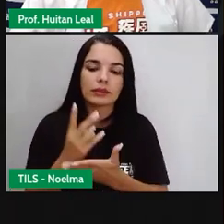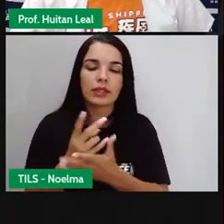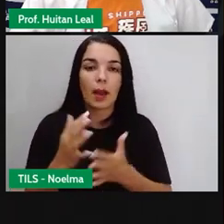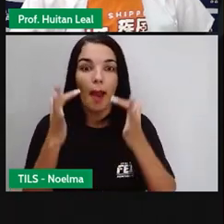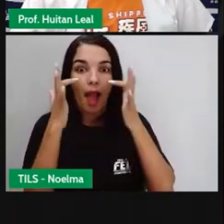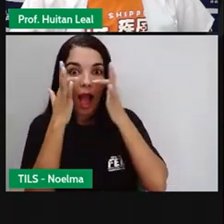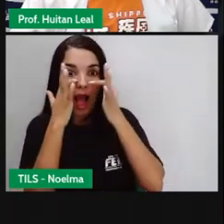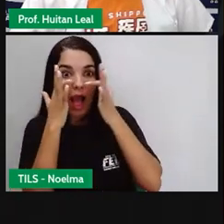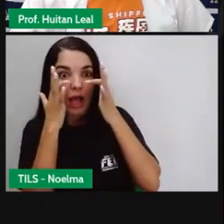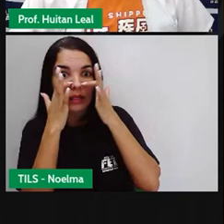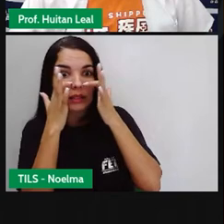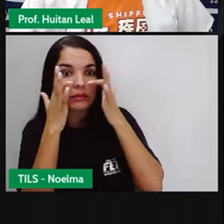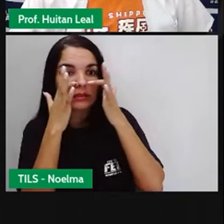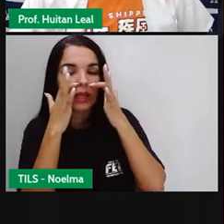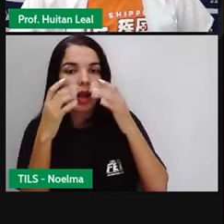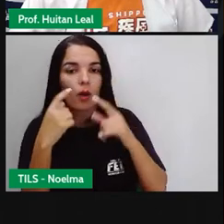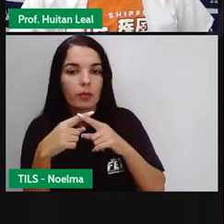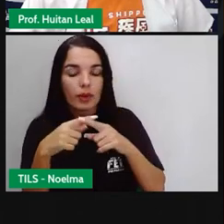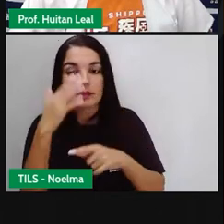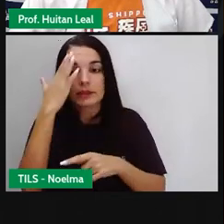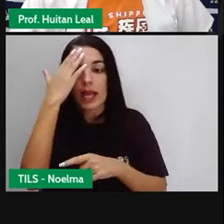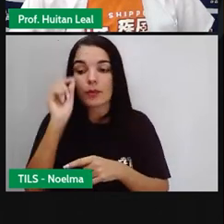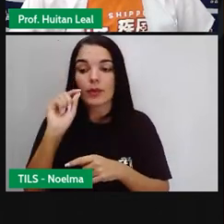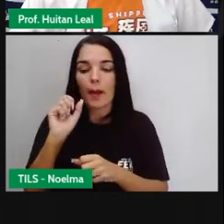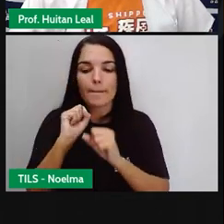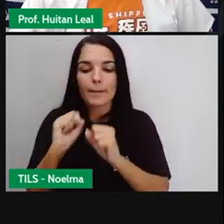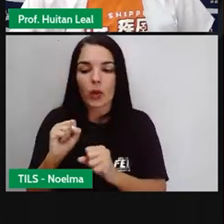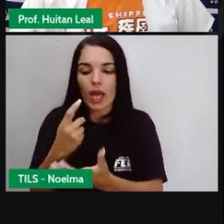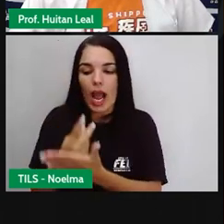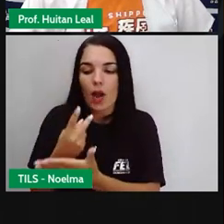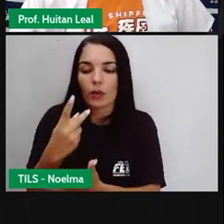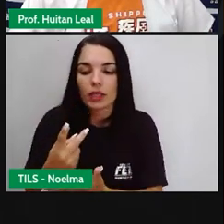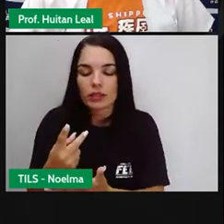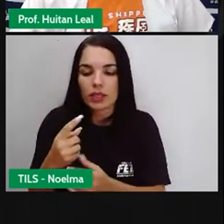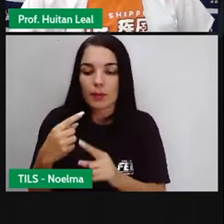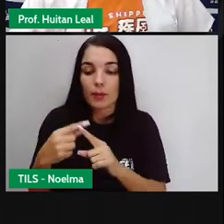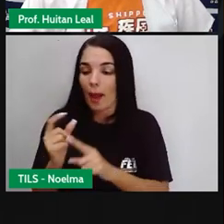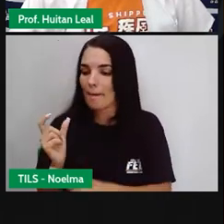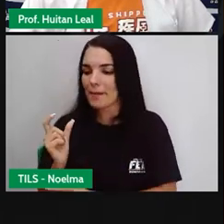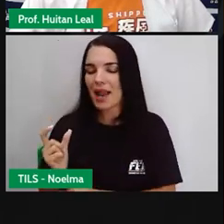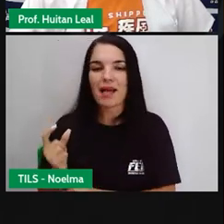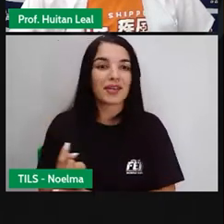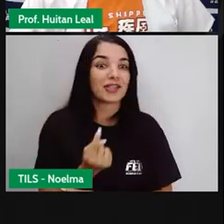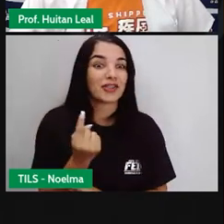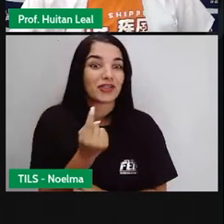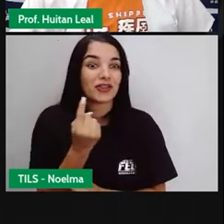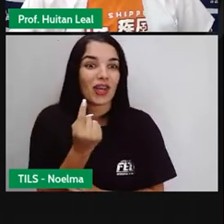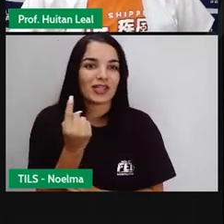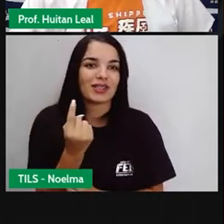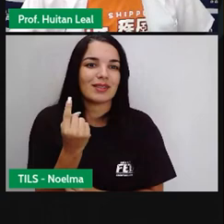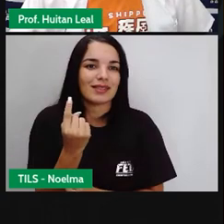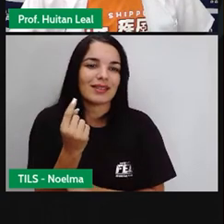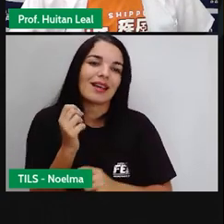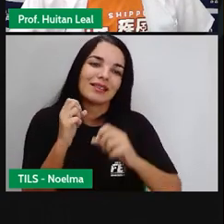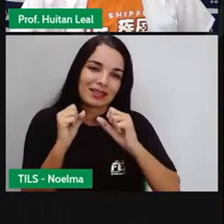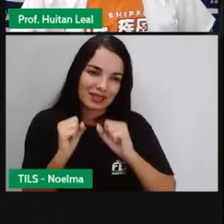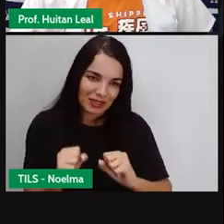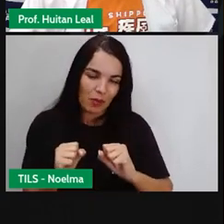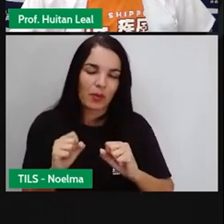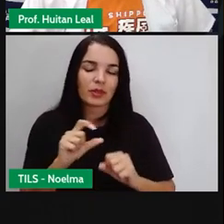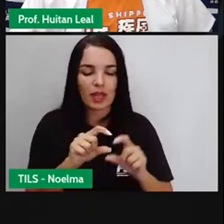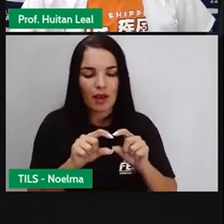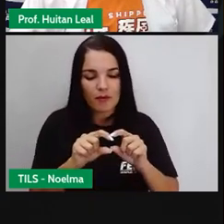porque você entendeu que está se passando simplesmente por uma única palavra que nós podemos chamar de frase